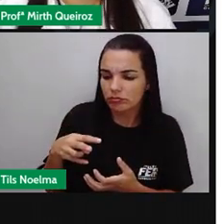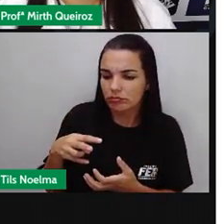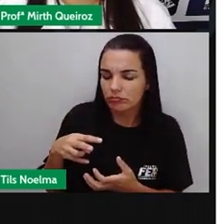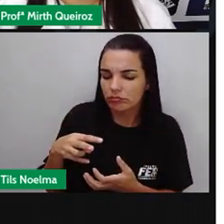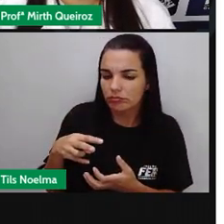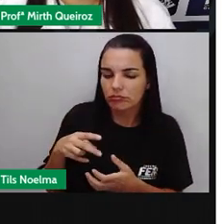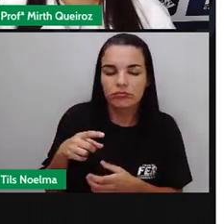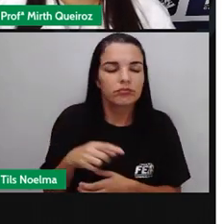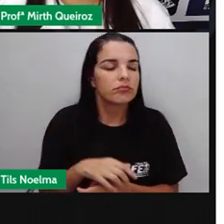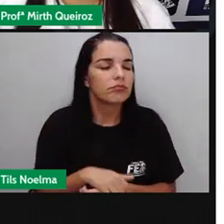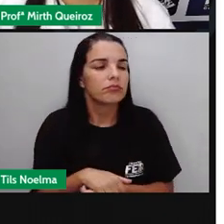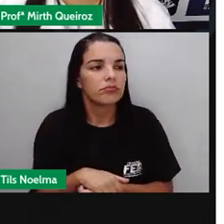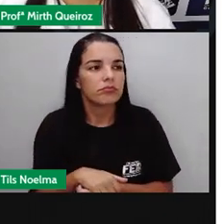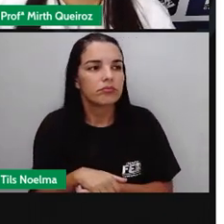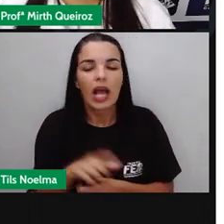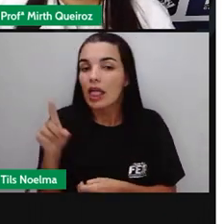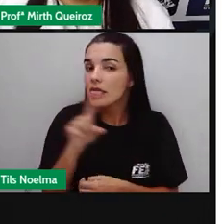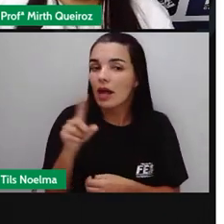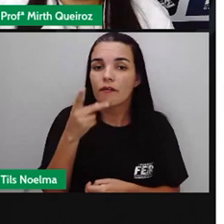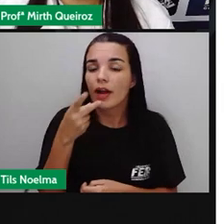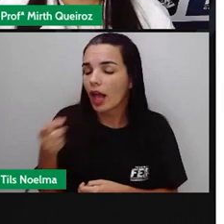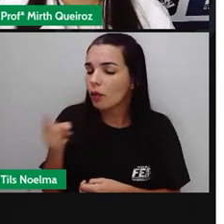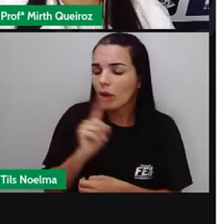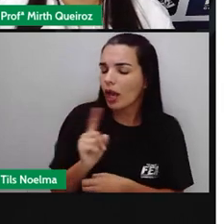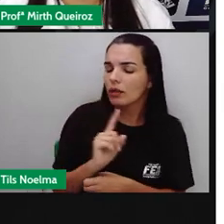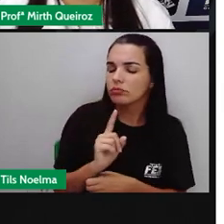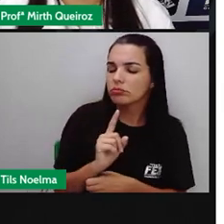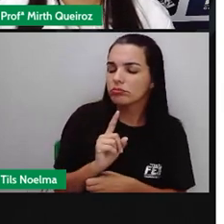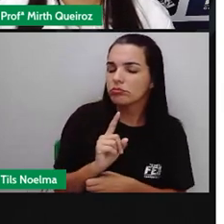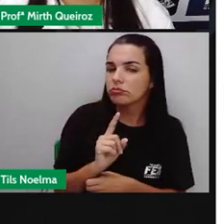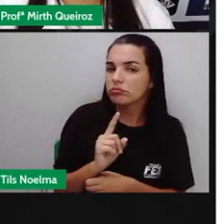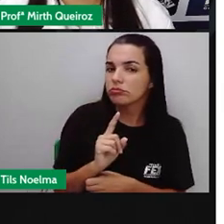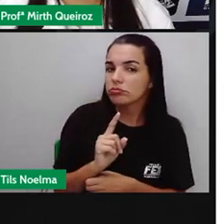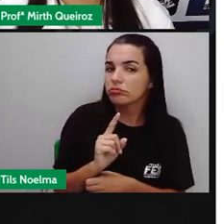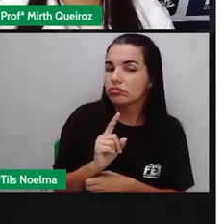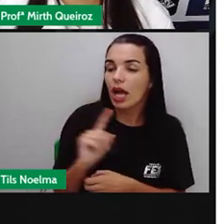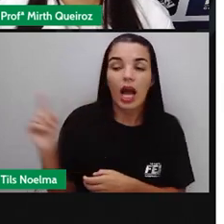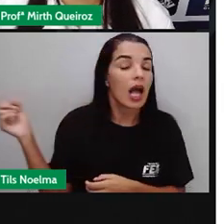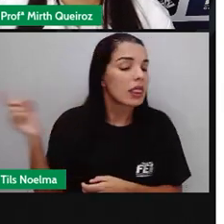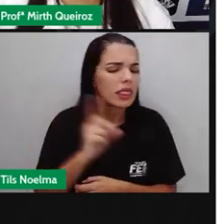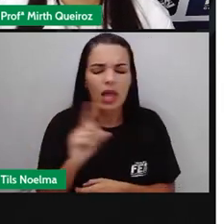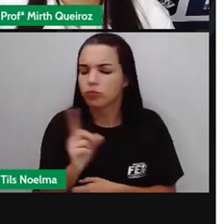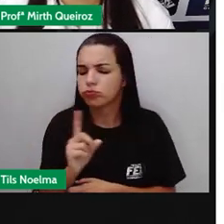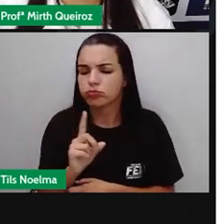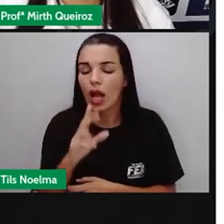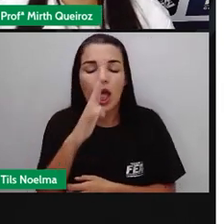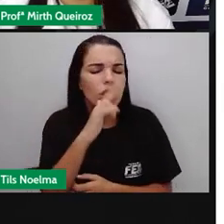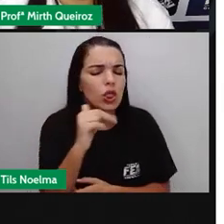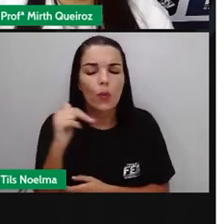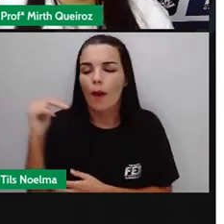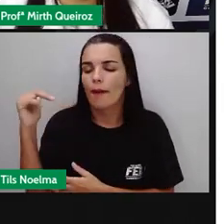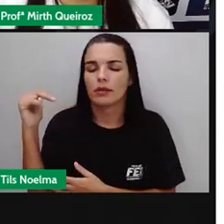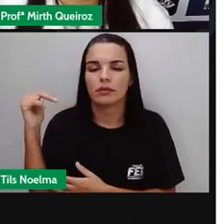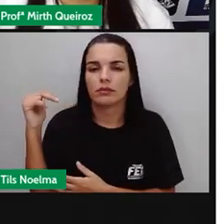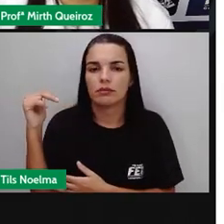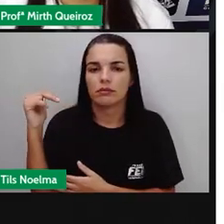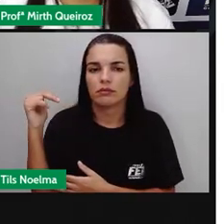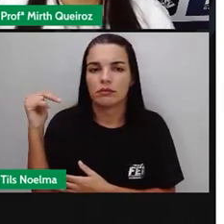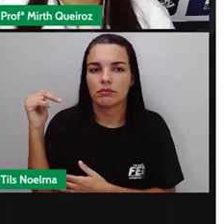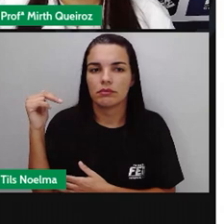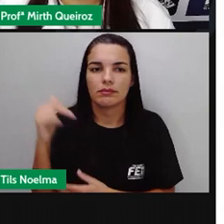Reticência é a pausa. Nem falar com ela. Não. Nunca mais.